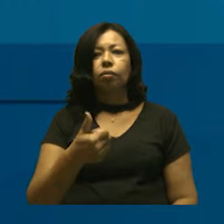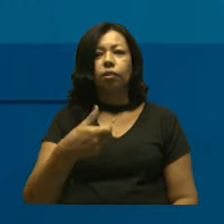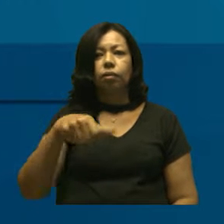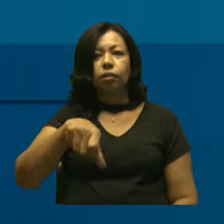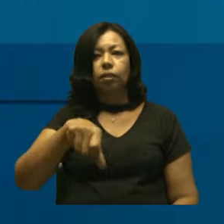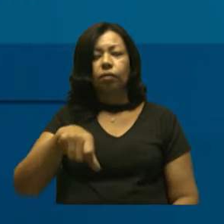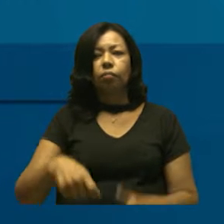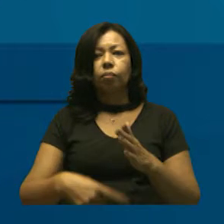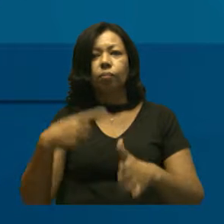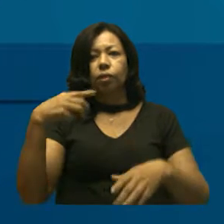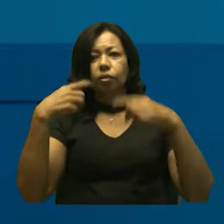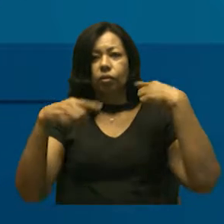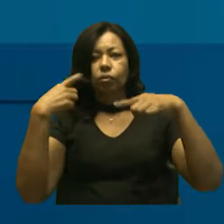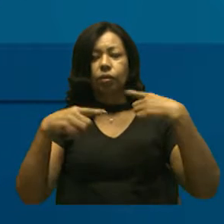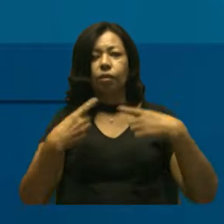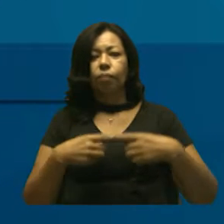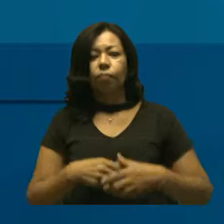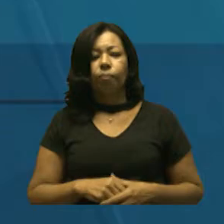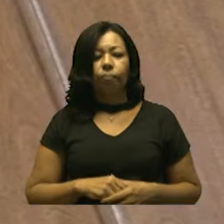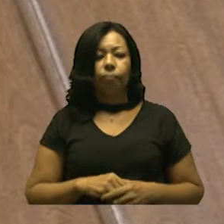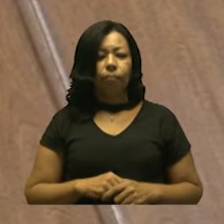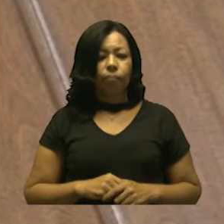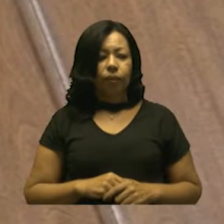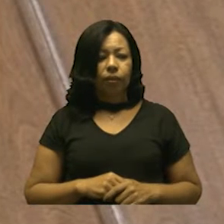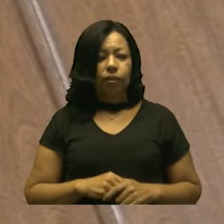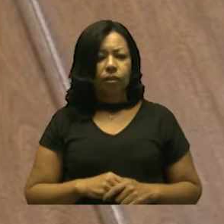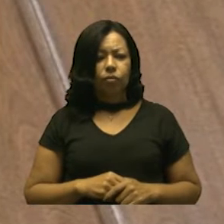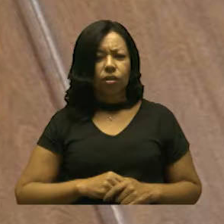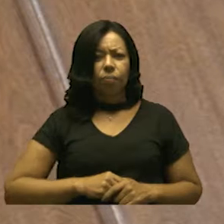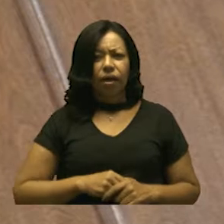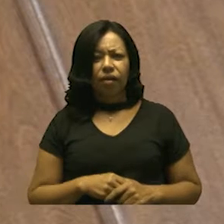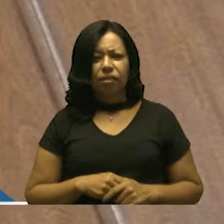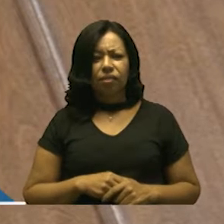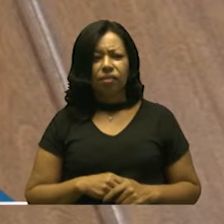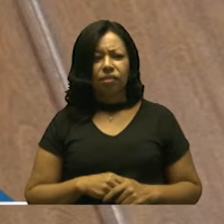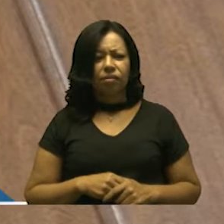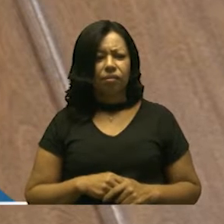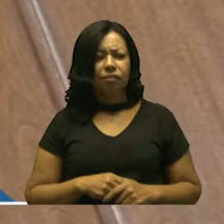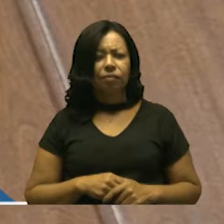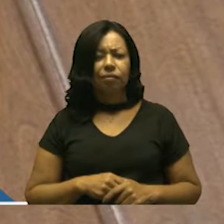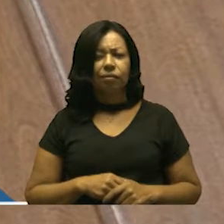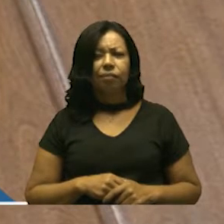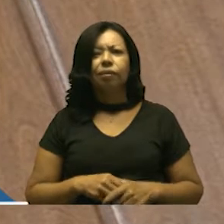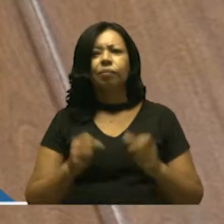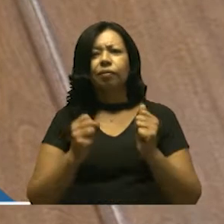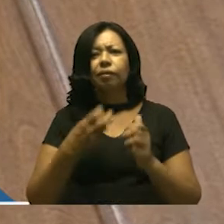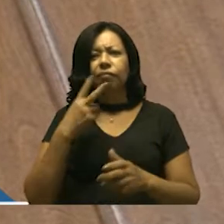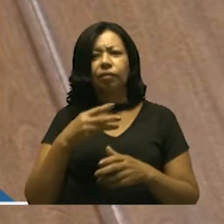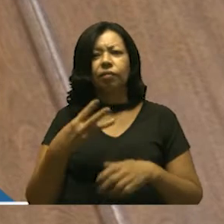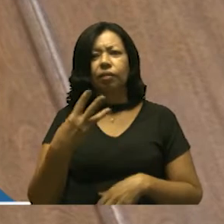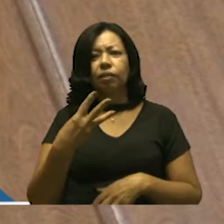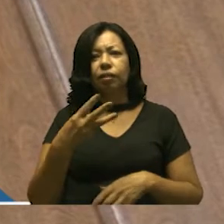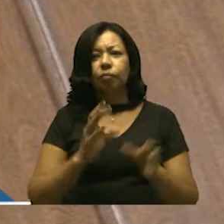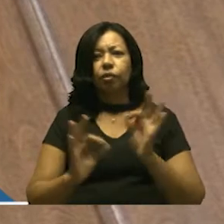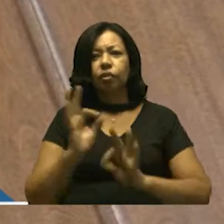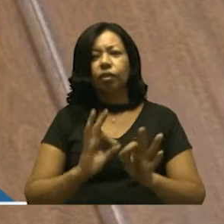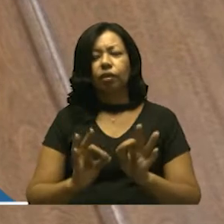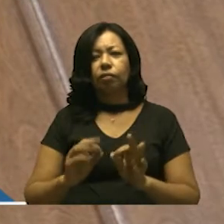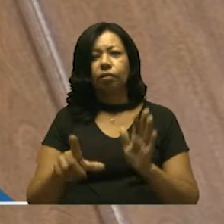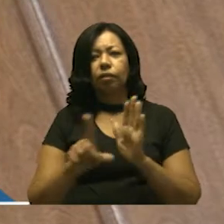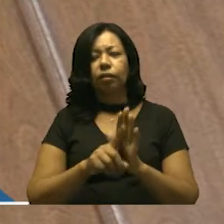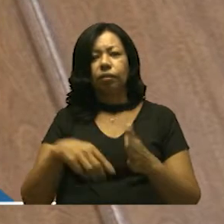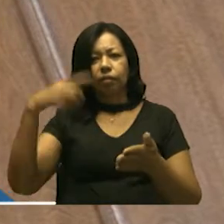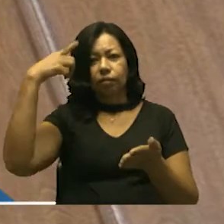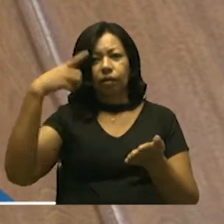está em primeira discussão. Muito bem, vocês puderam acompanhar os três projetos de lei que